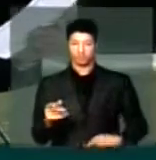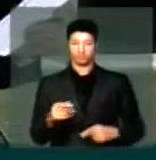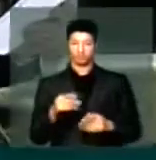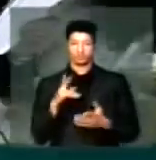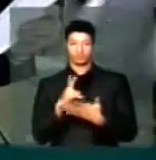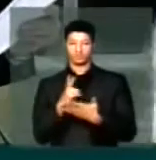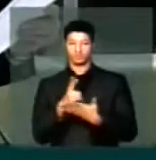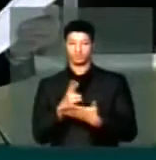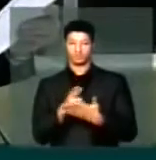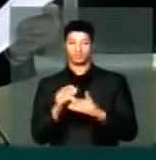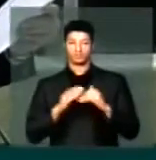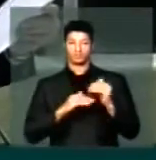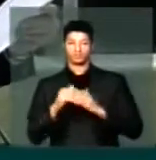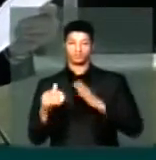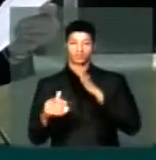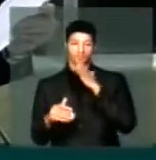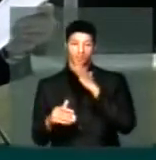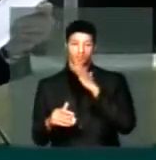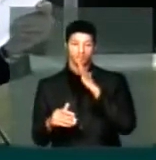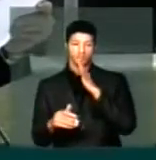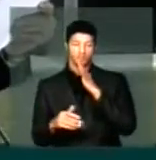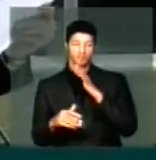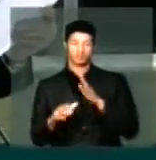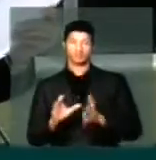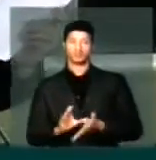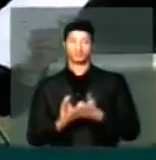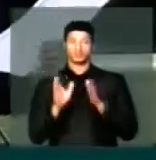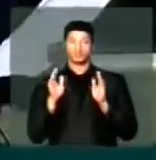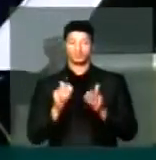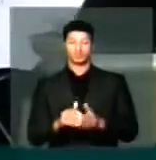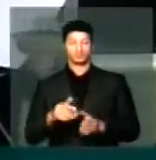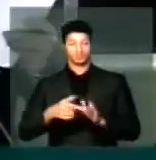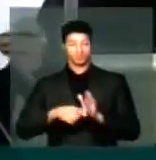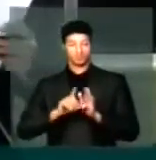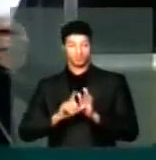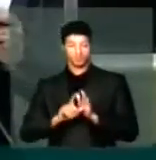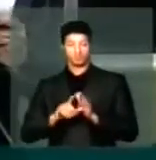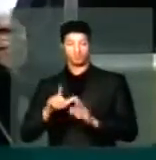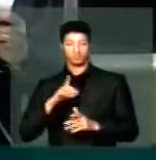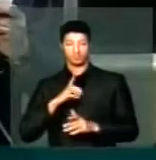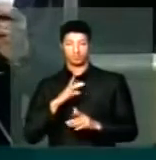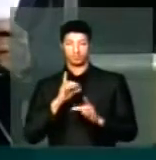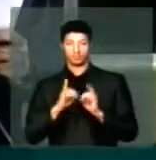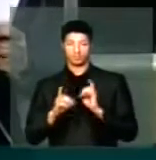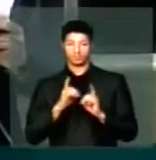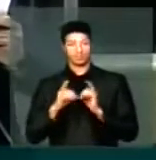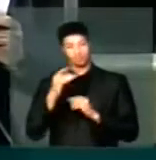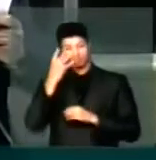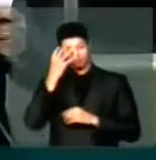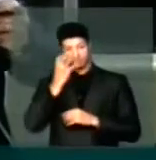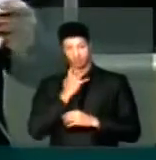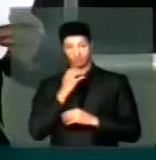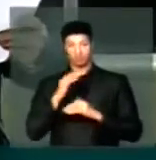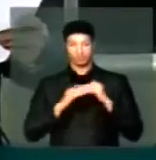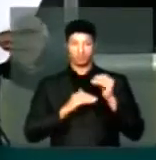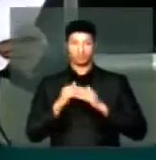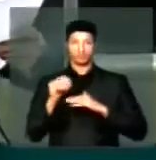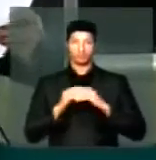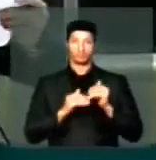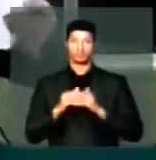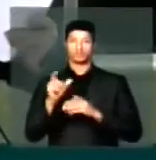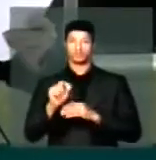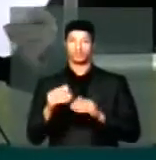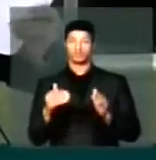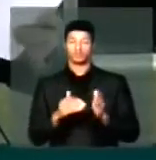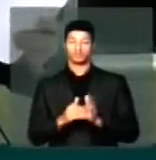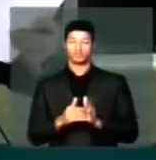Mesmo a questão do consentimento prévio, tem uma discussão séria sobre a questão